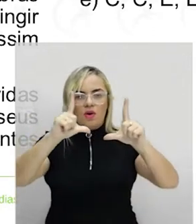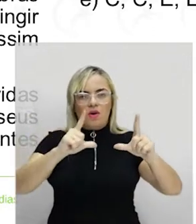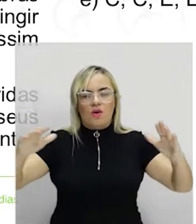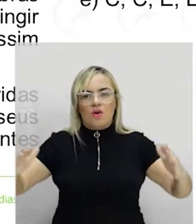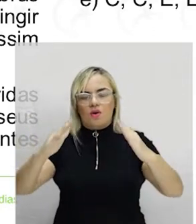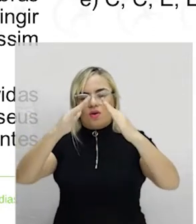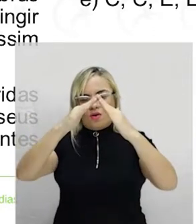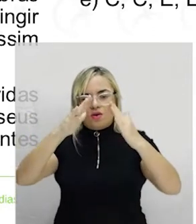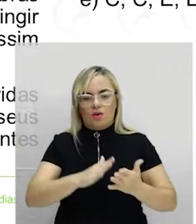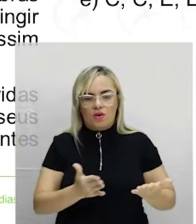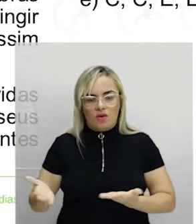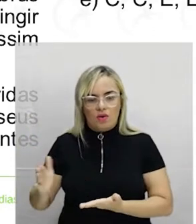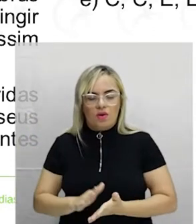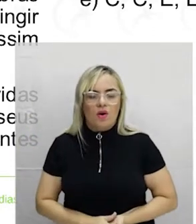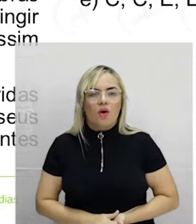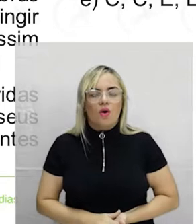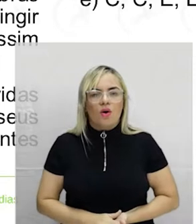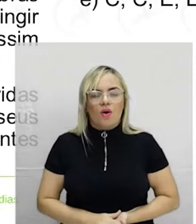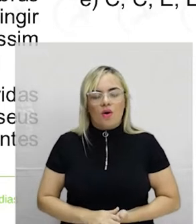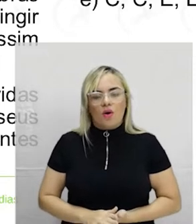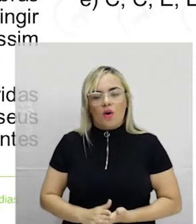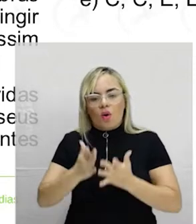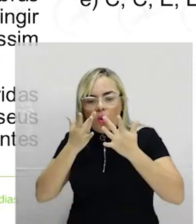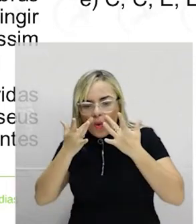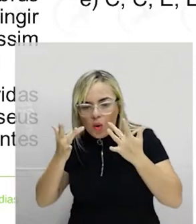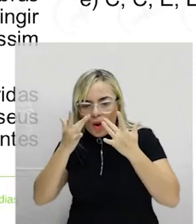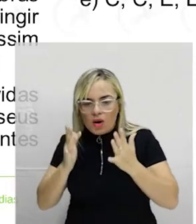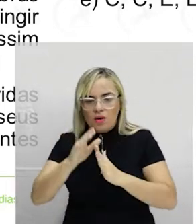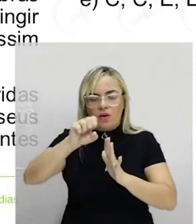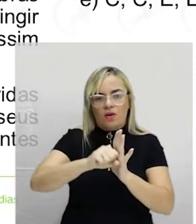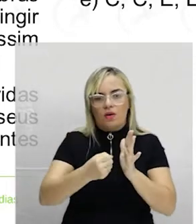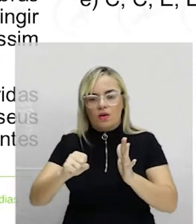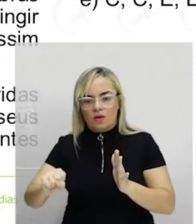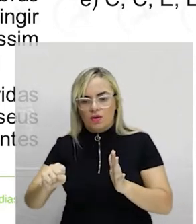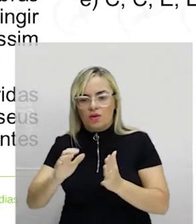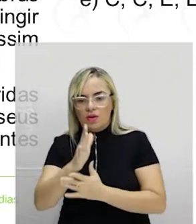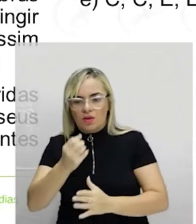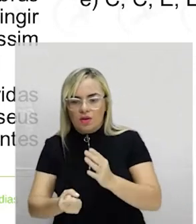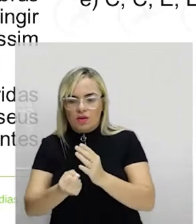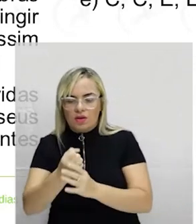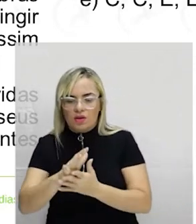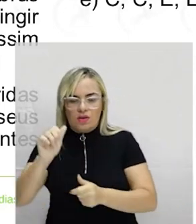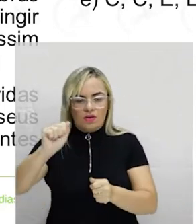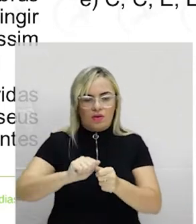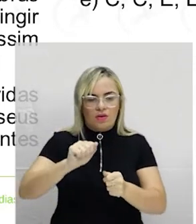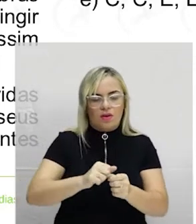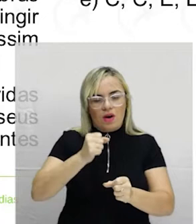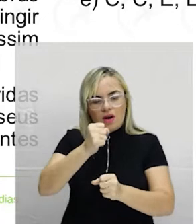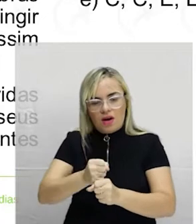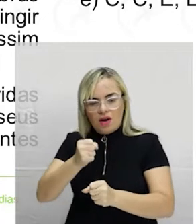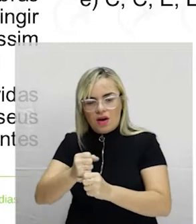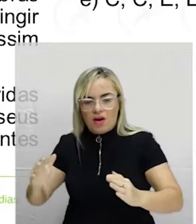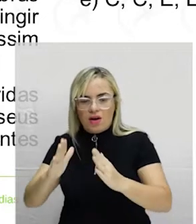O artista bestiço do século XVIII, que criava e executava obras de arte, valeu-se de elementos emprestados e copiados para